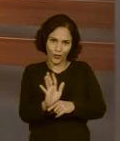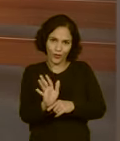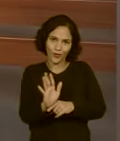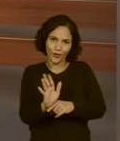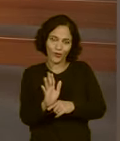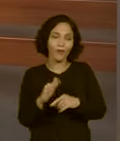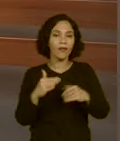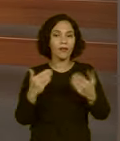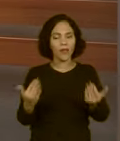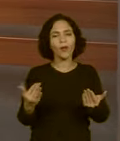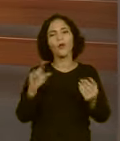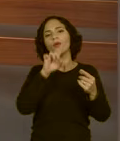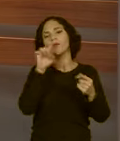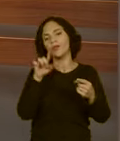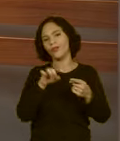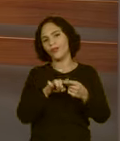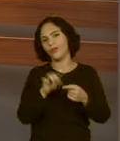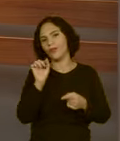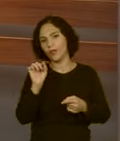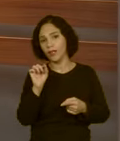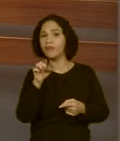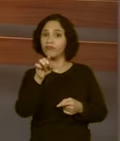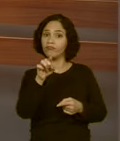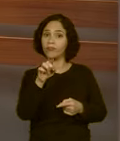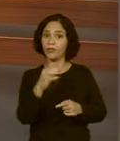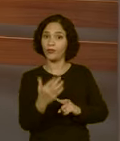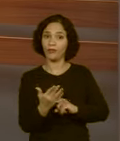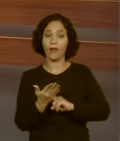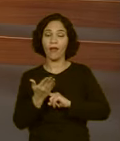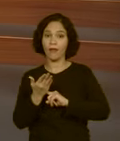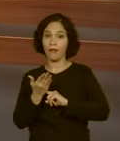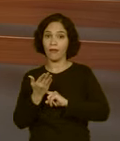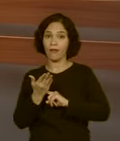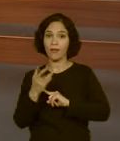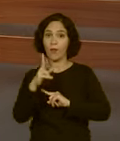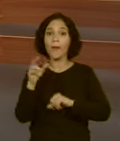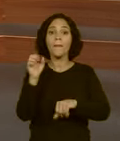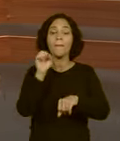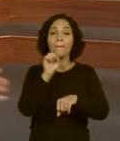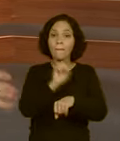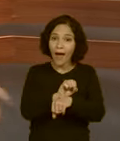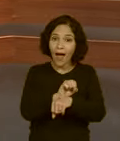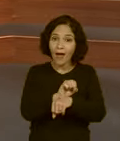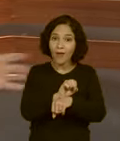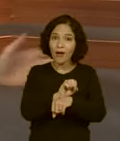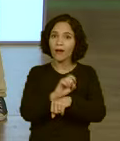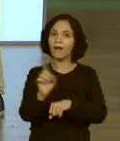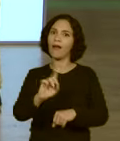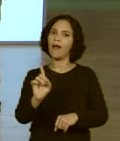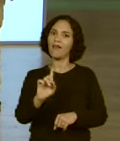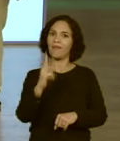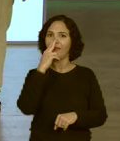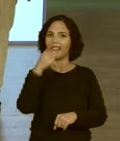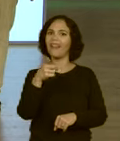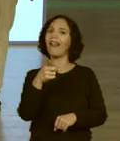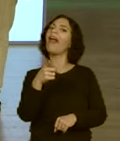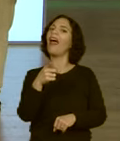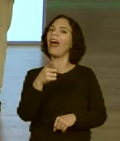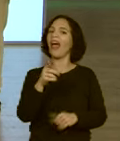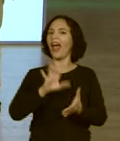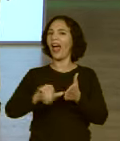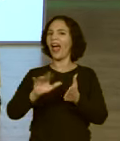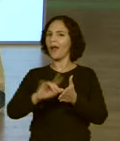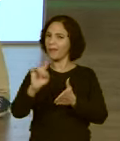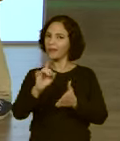então a ideia aqui é você colaborar e não pausar o vídeo, né? Não pode trapacear. pode trapacear, né?